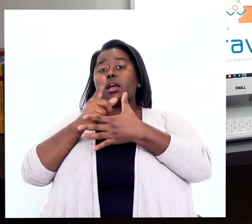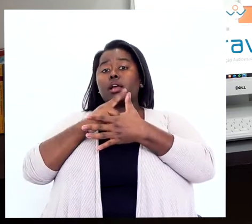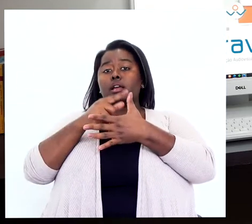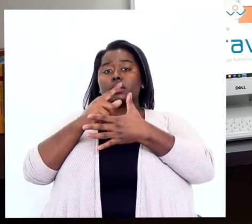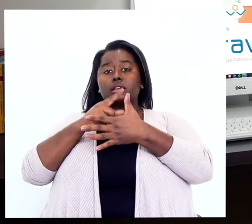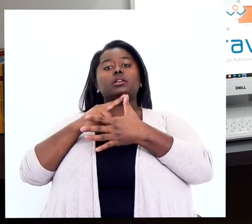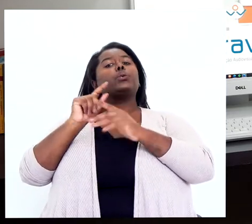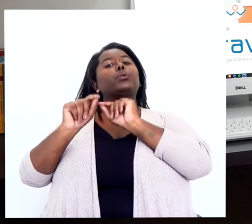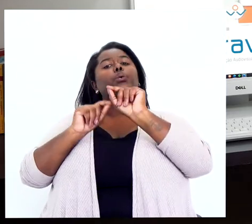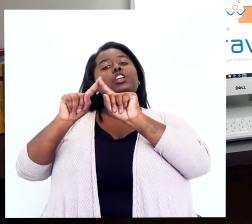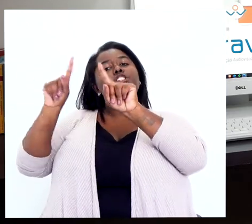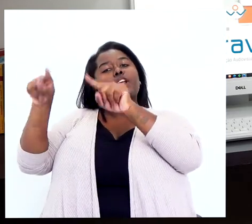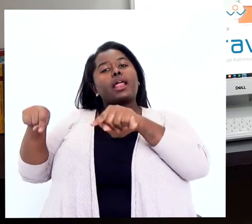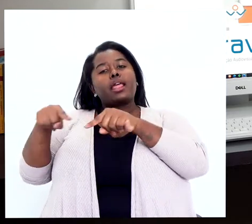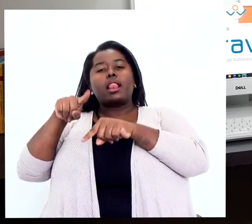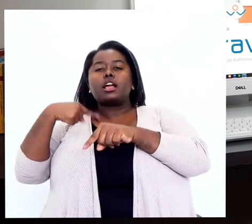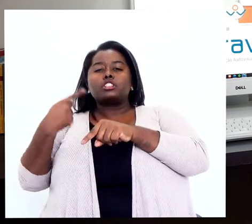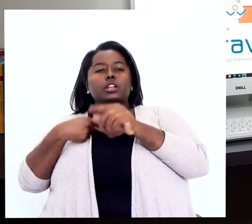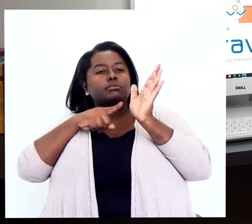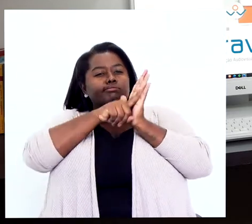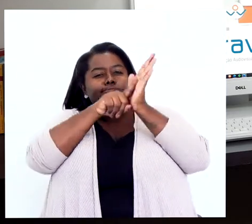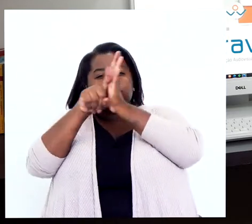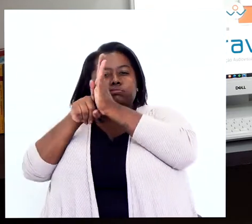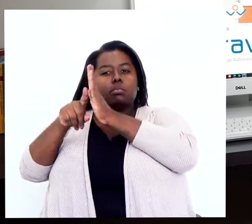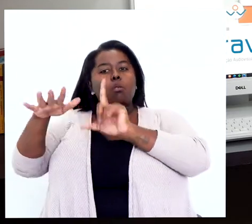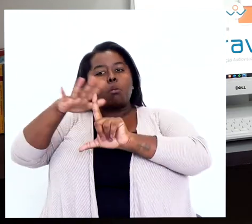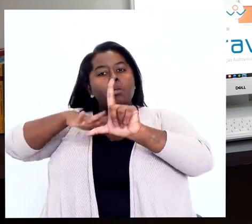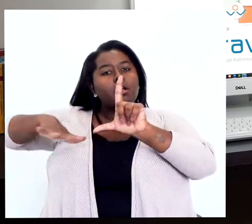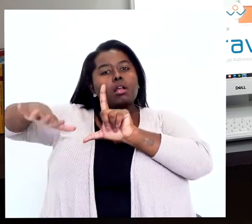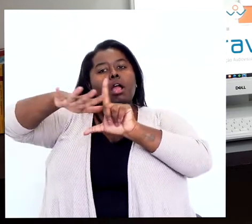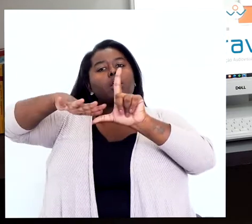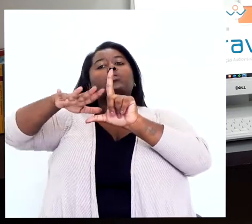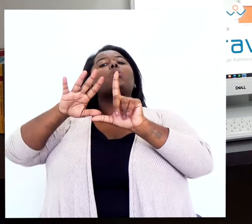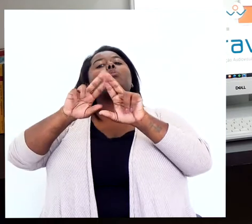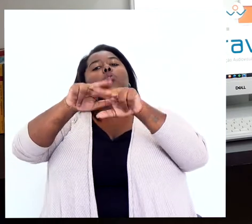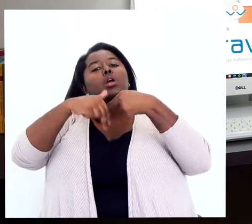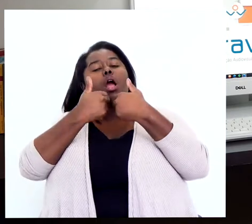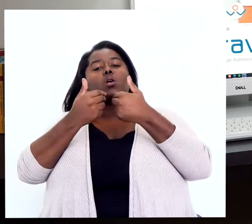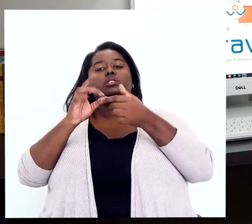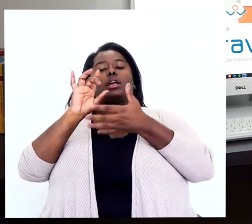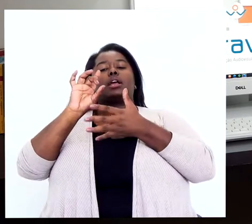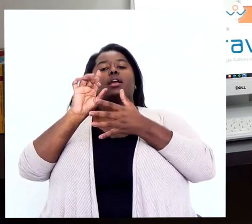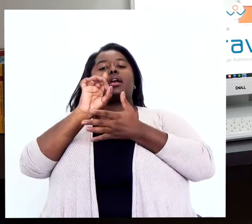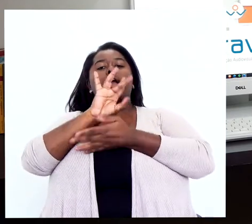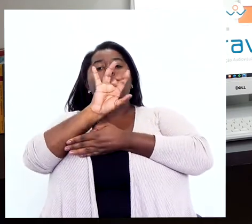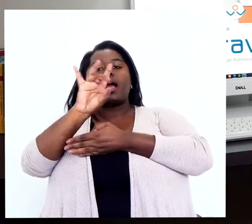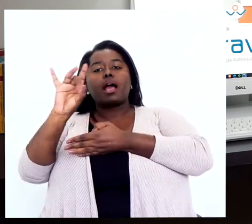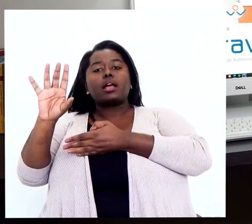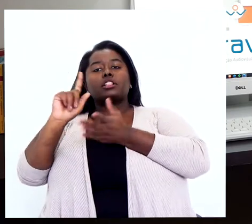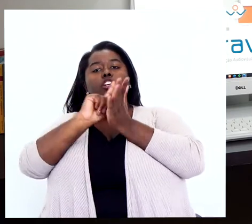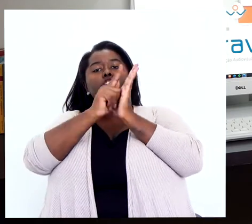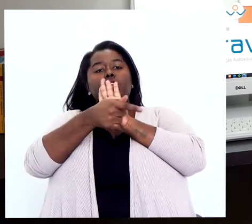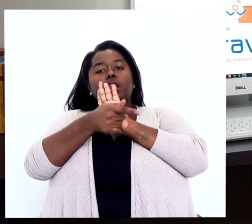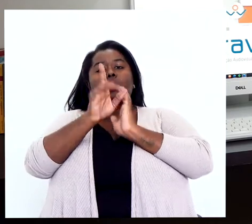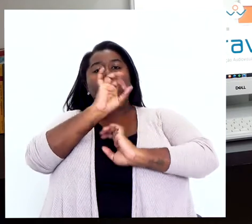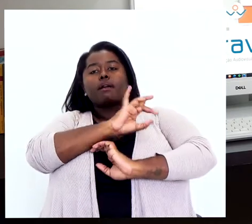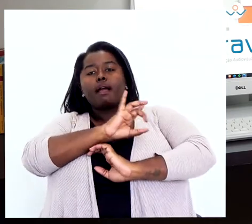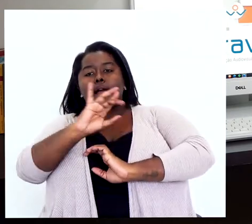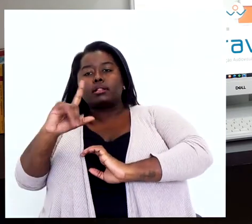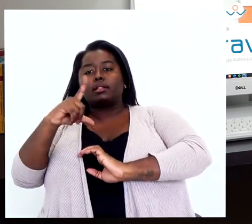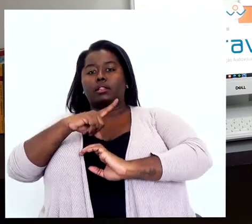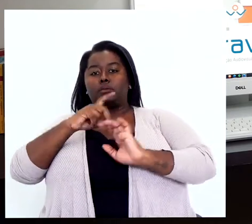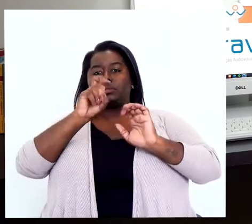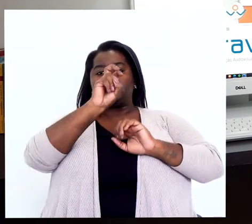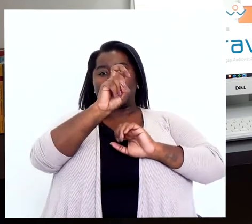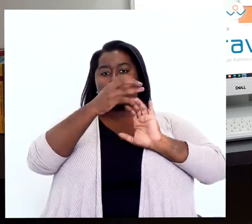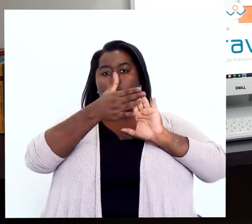janela que nós mapeamos no mercado audiovisual a partir da especificidade de cada gênero. Então, cada gênero apresentou